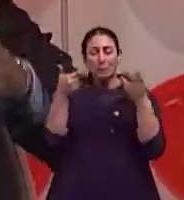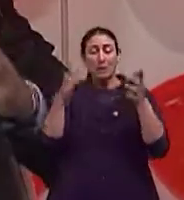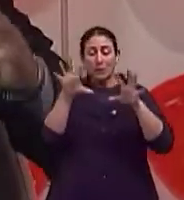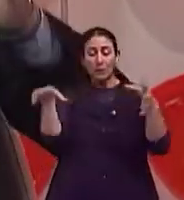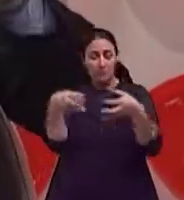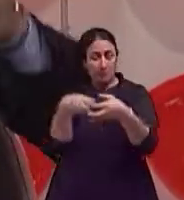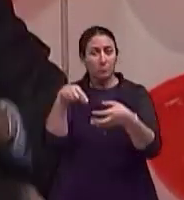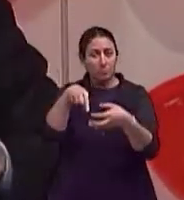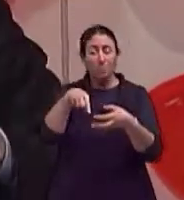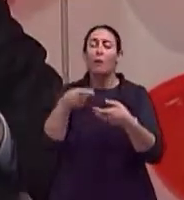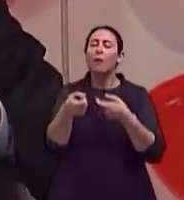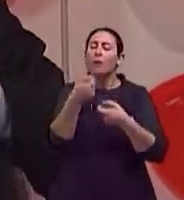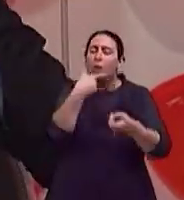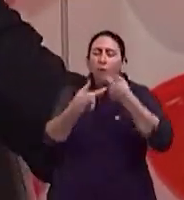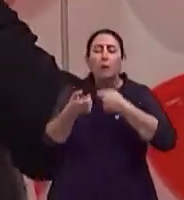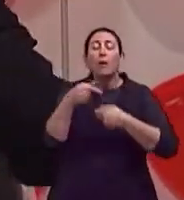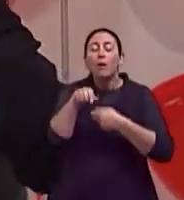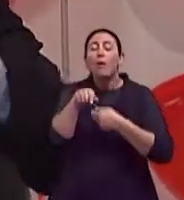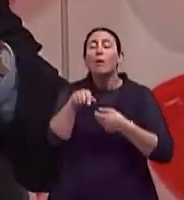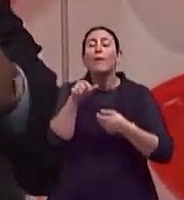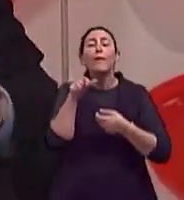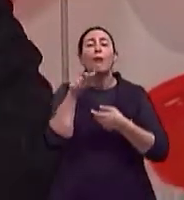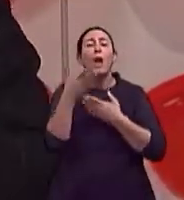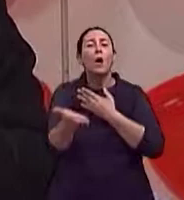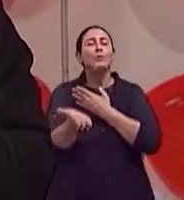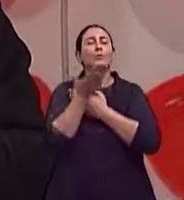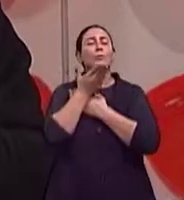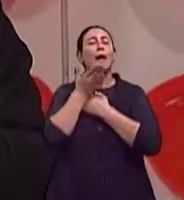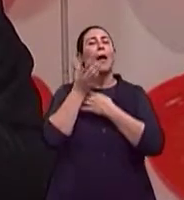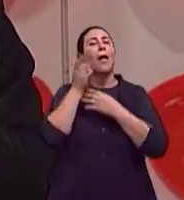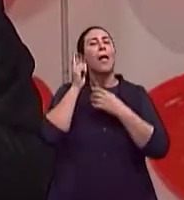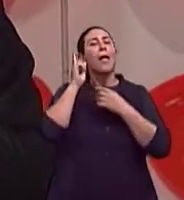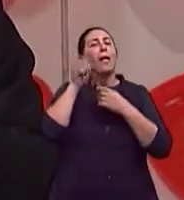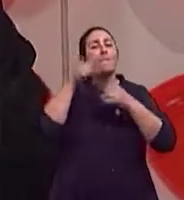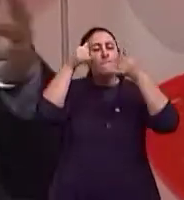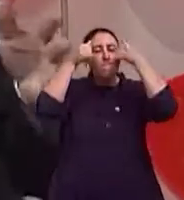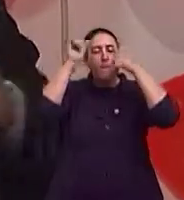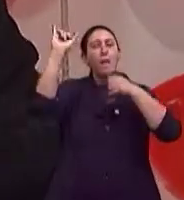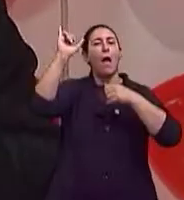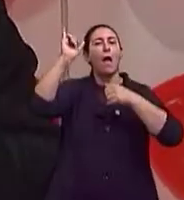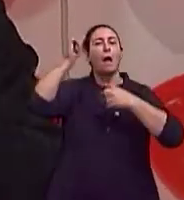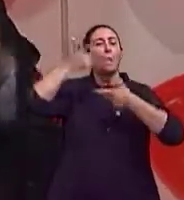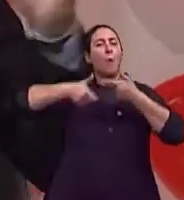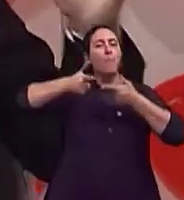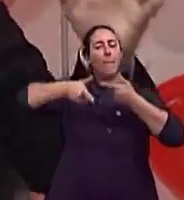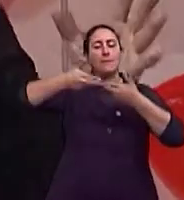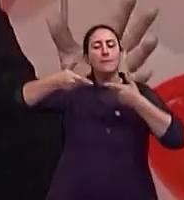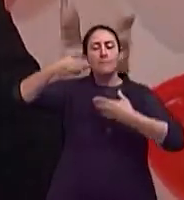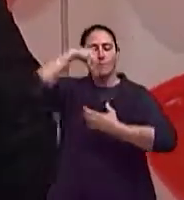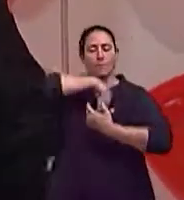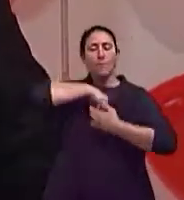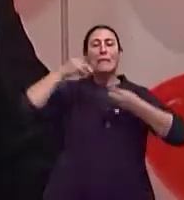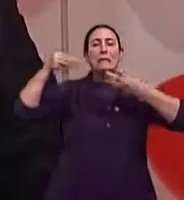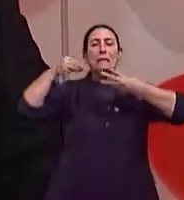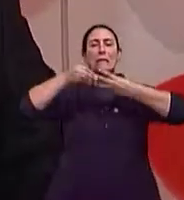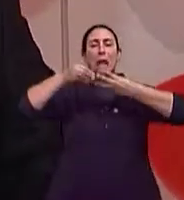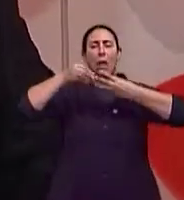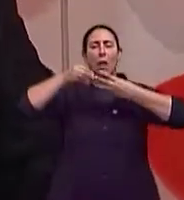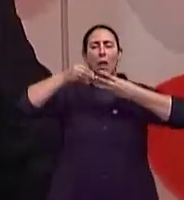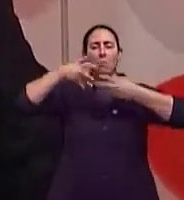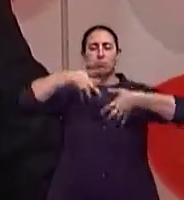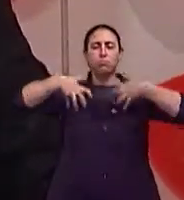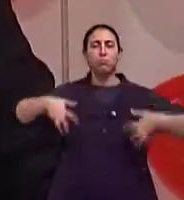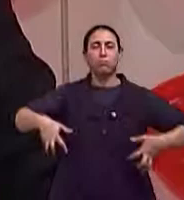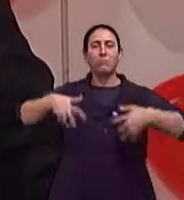que evitam a formação de oxidantes, de radicais livres. O que acontece? Tratamento